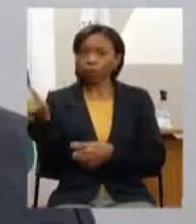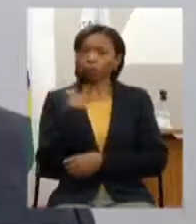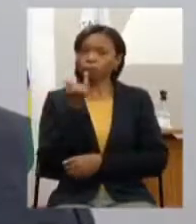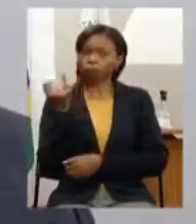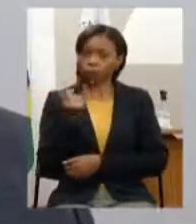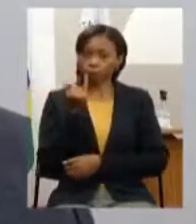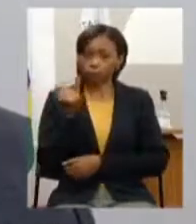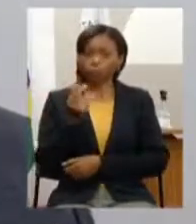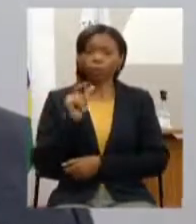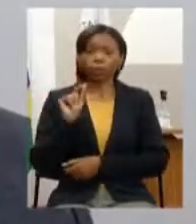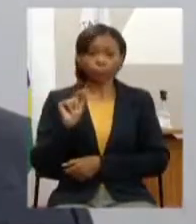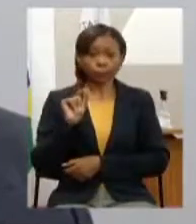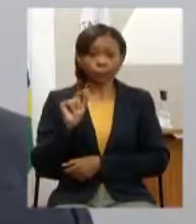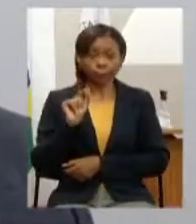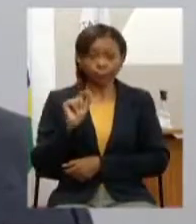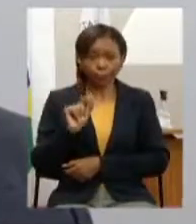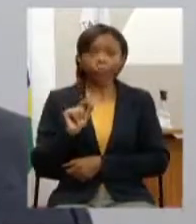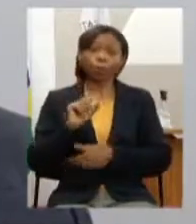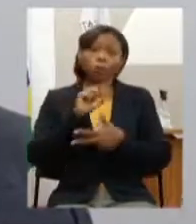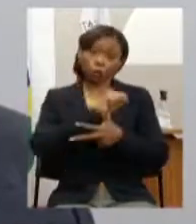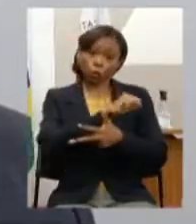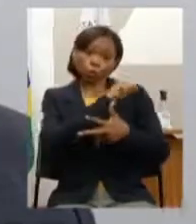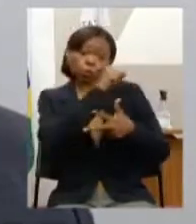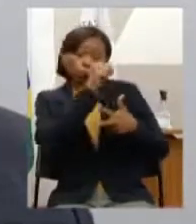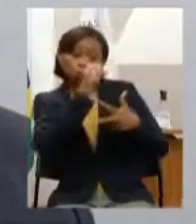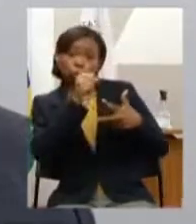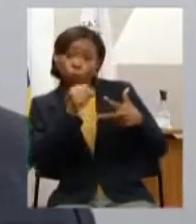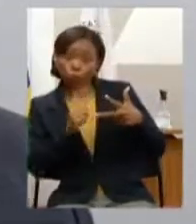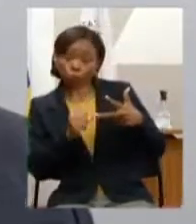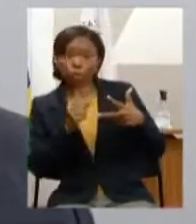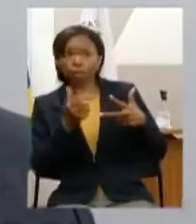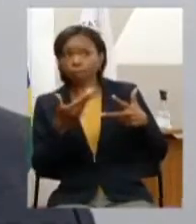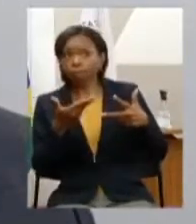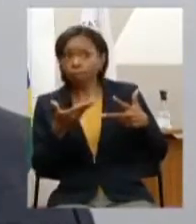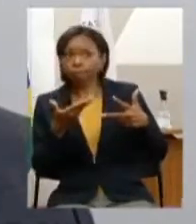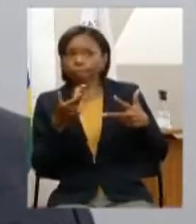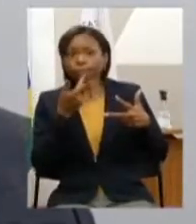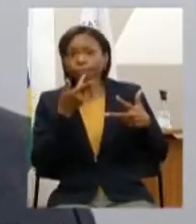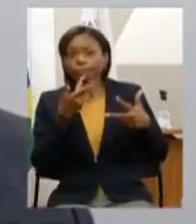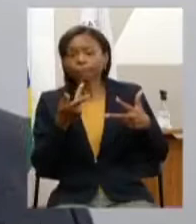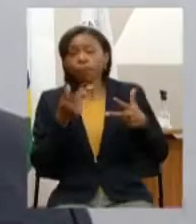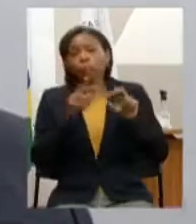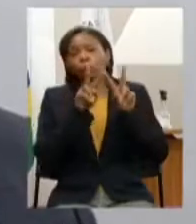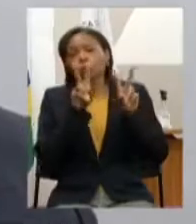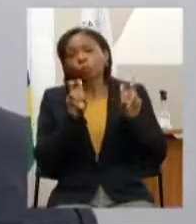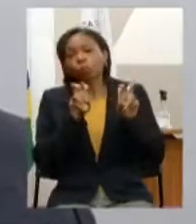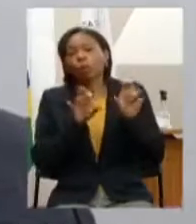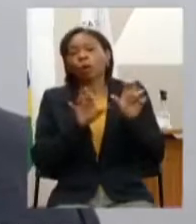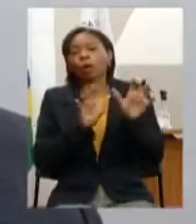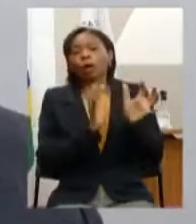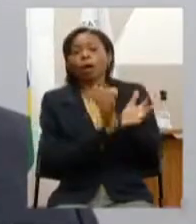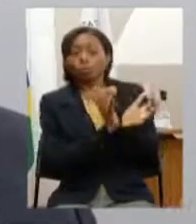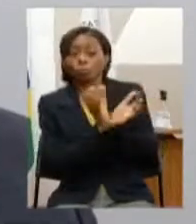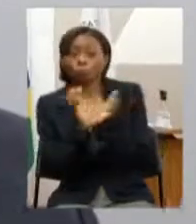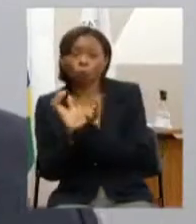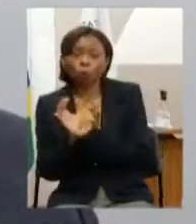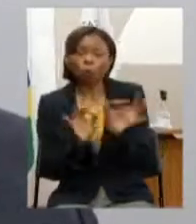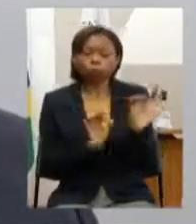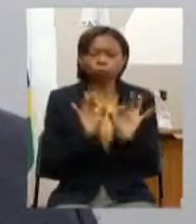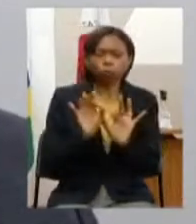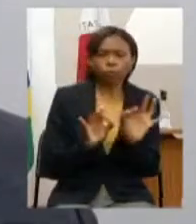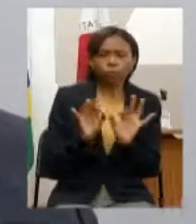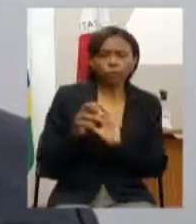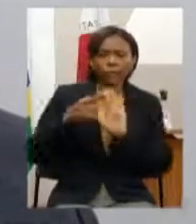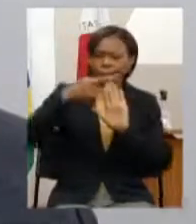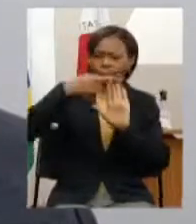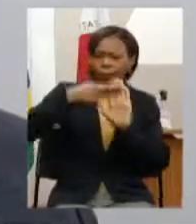integralização dos poderes públicos no que toca a organização de de diretrizes